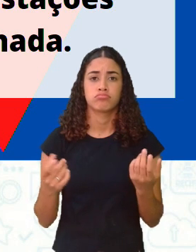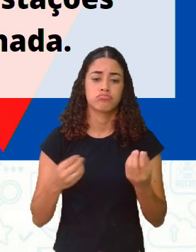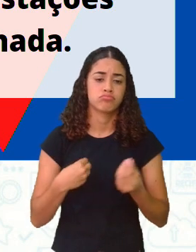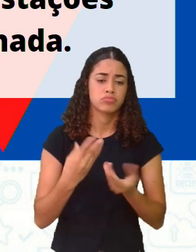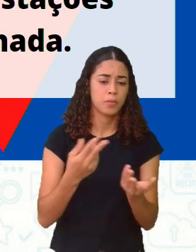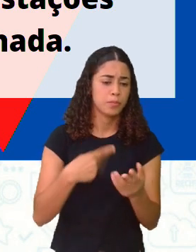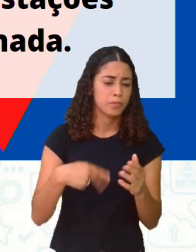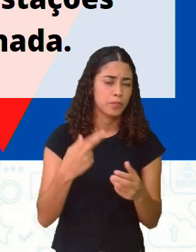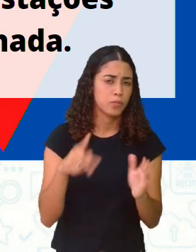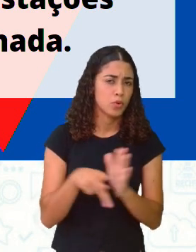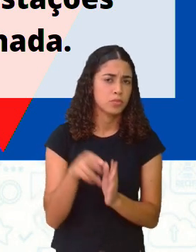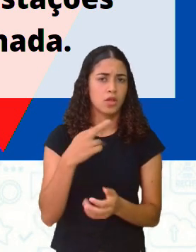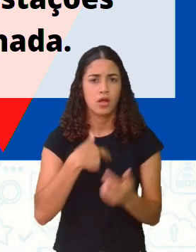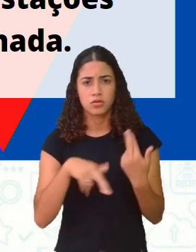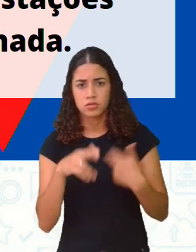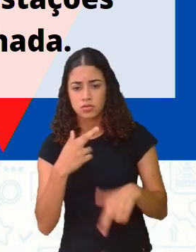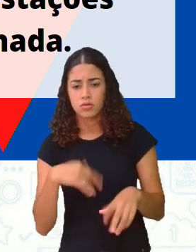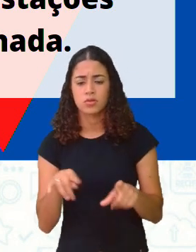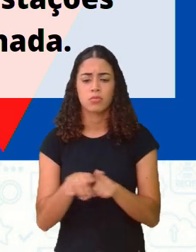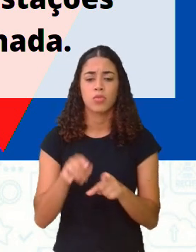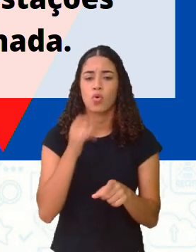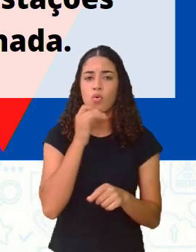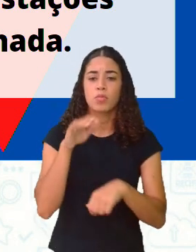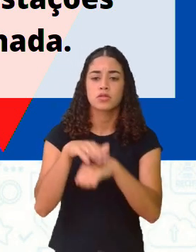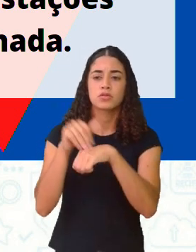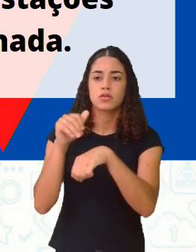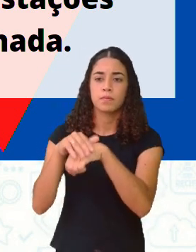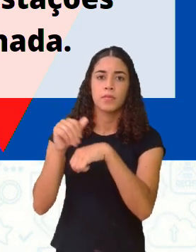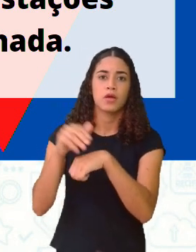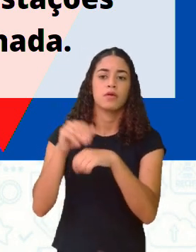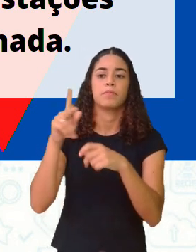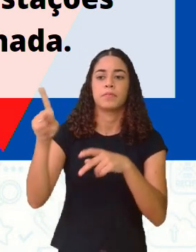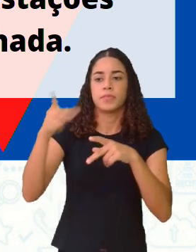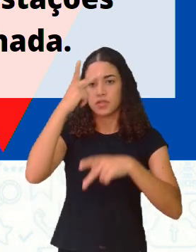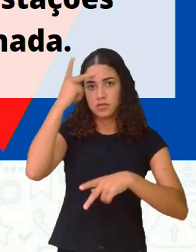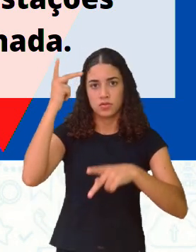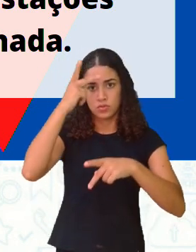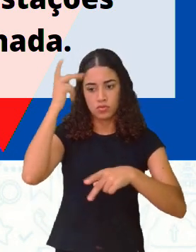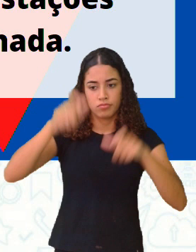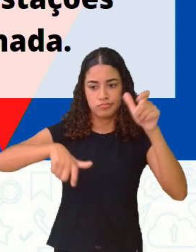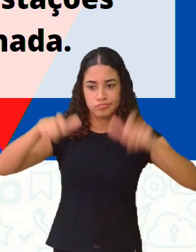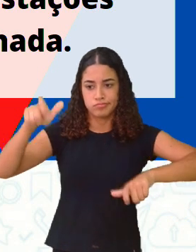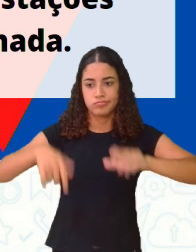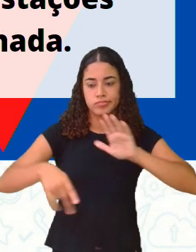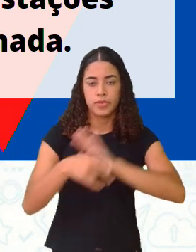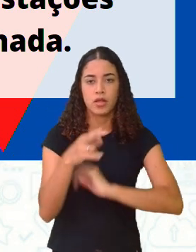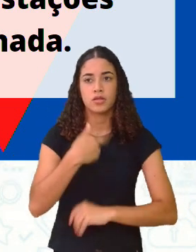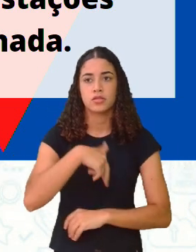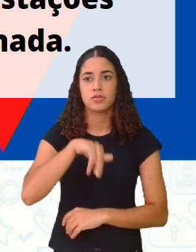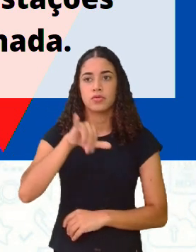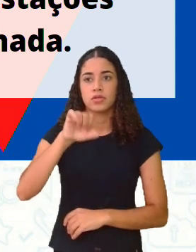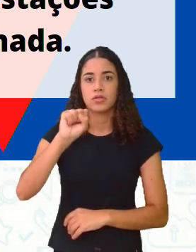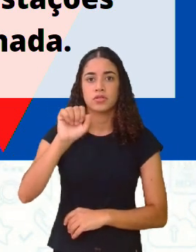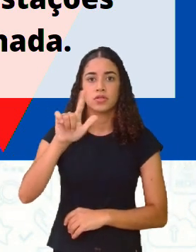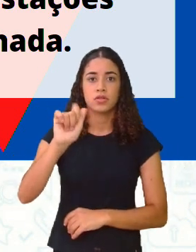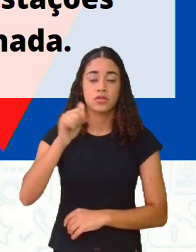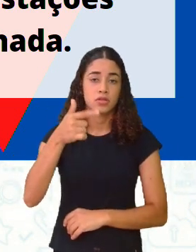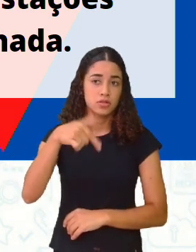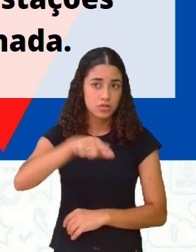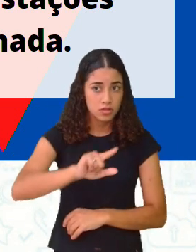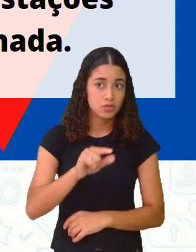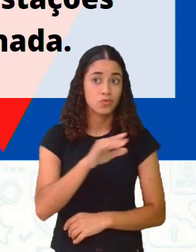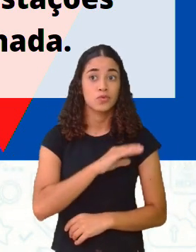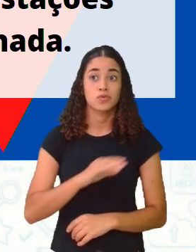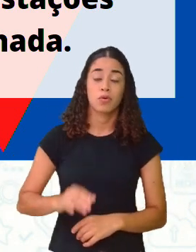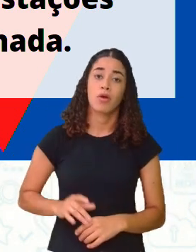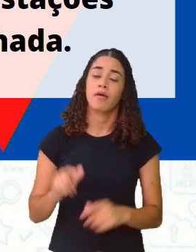religioso, Captando pessoas para a religião islã. E aí o cristianismo estava nessa